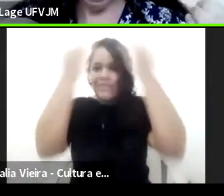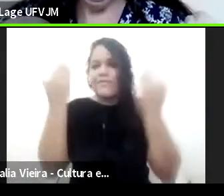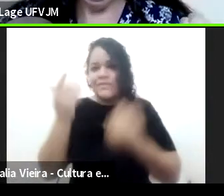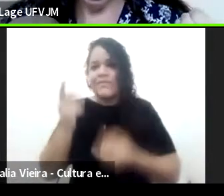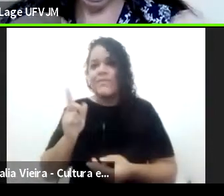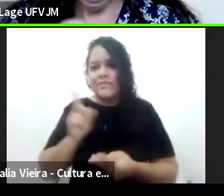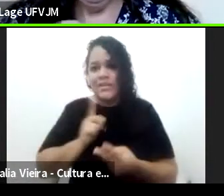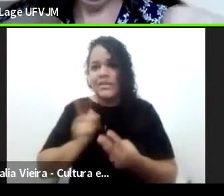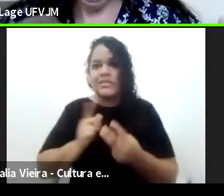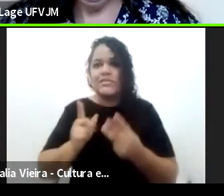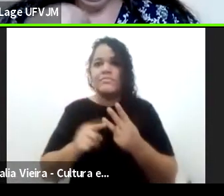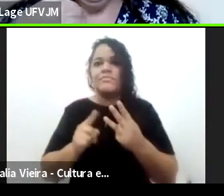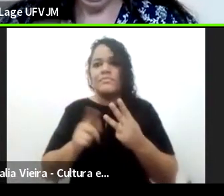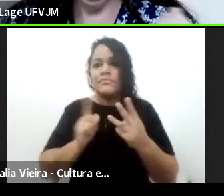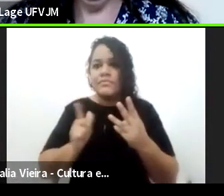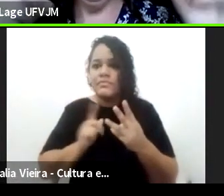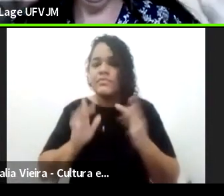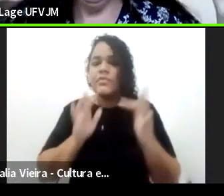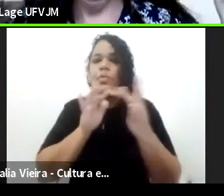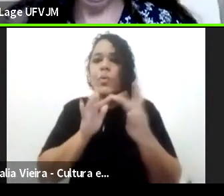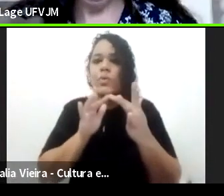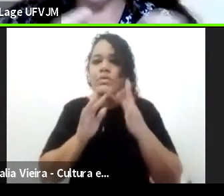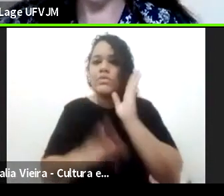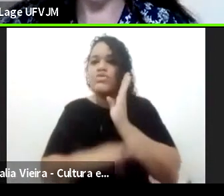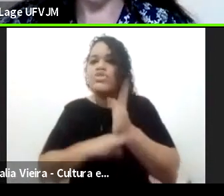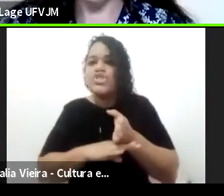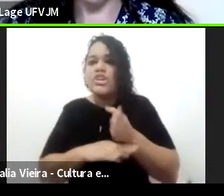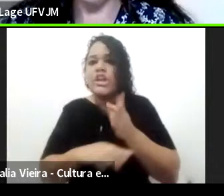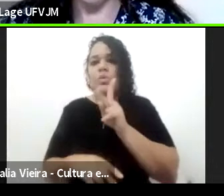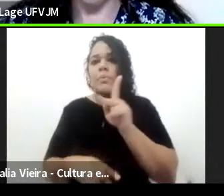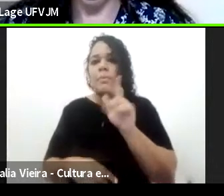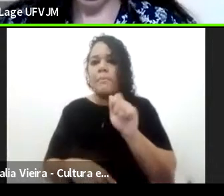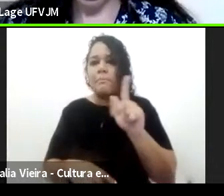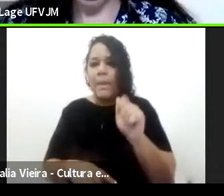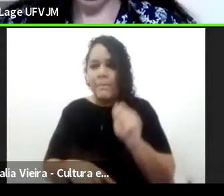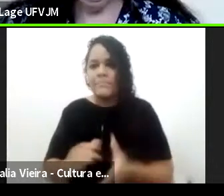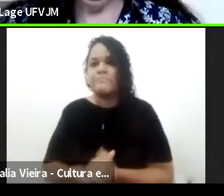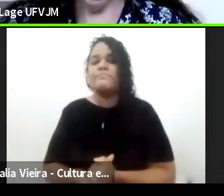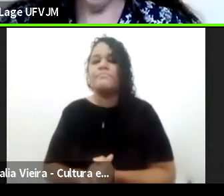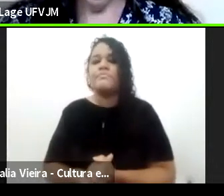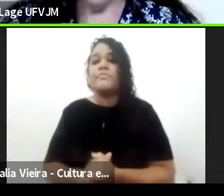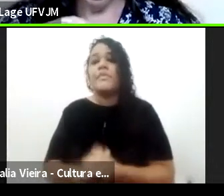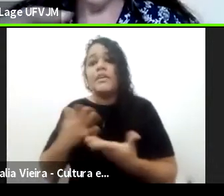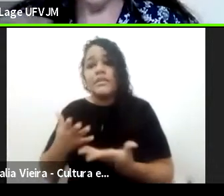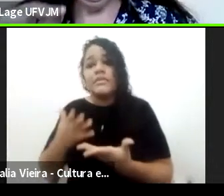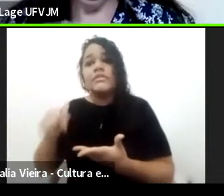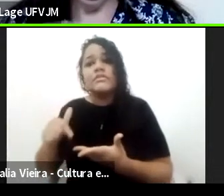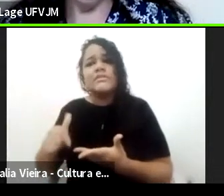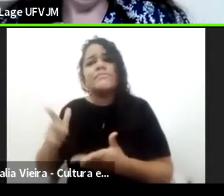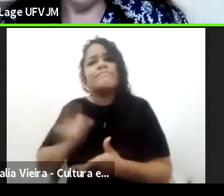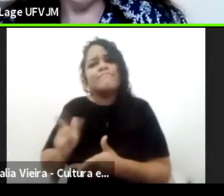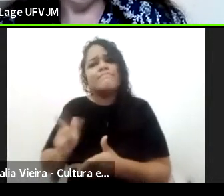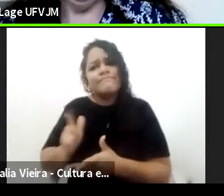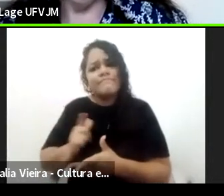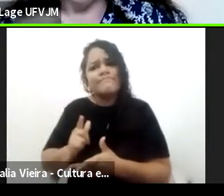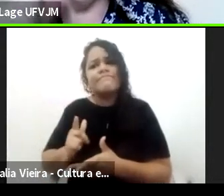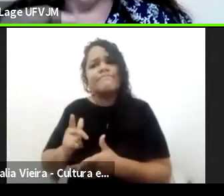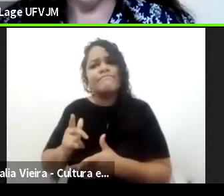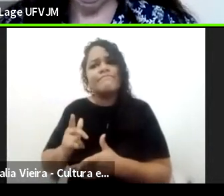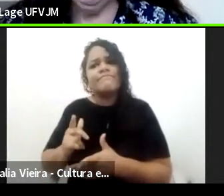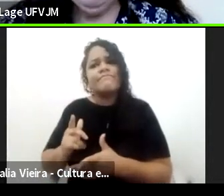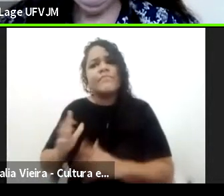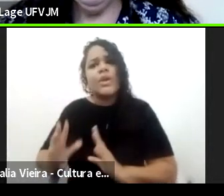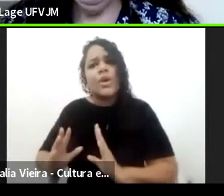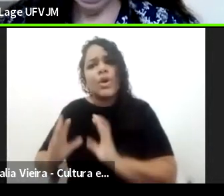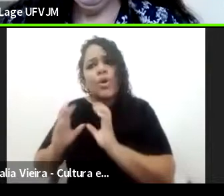está em conflito aí, já desde esse momento dessas luzes que a gente está dizendo, seria o quê? É um conflito entre o poder português